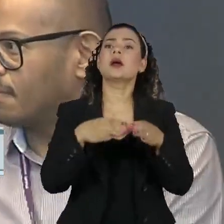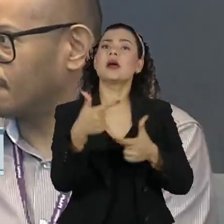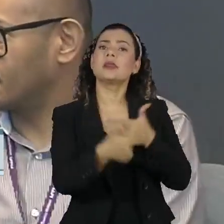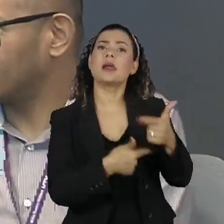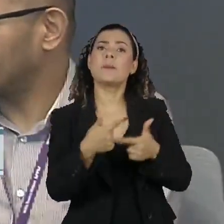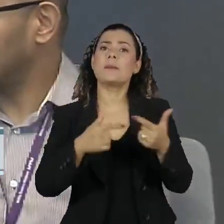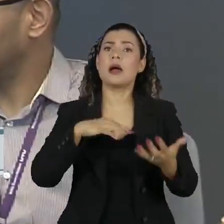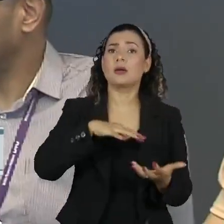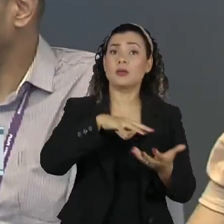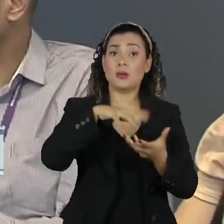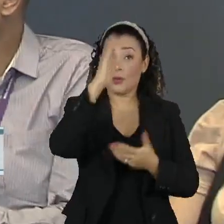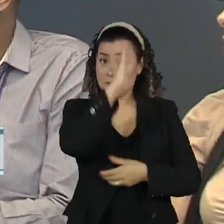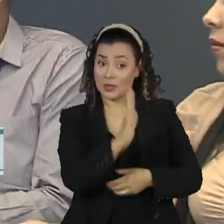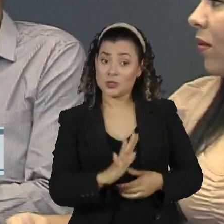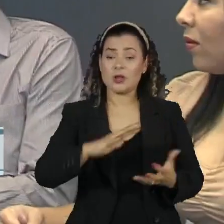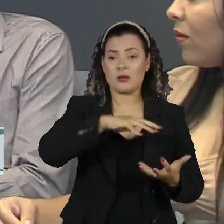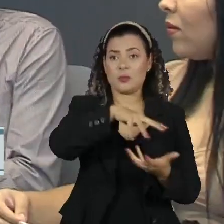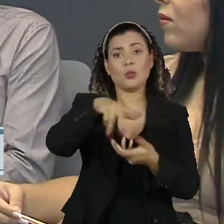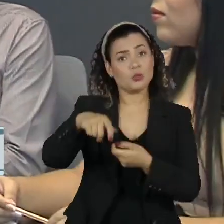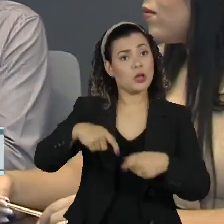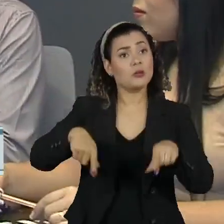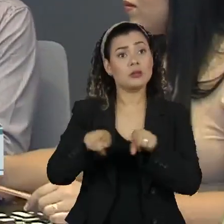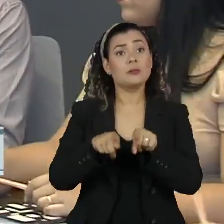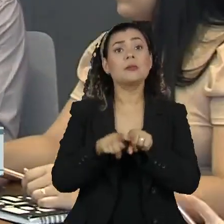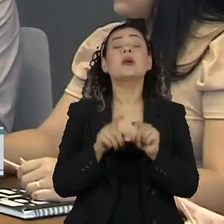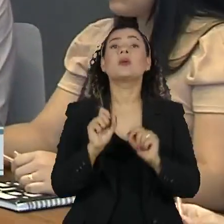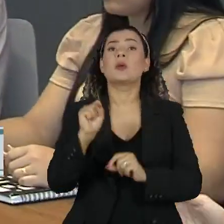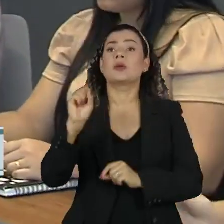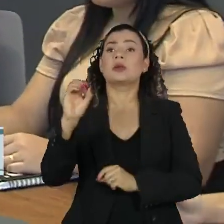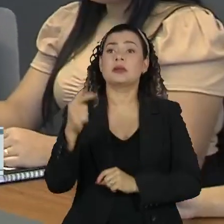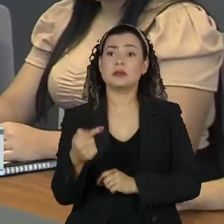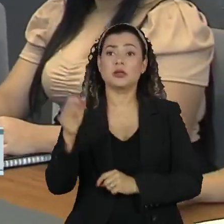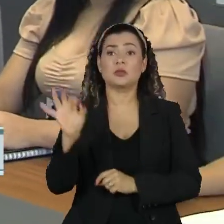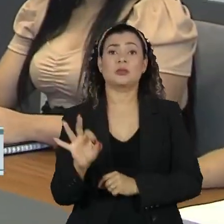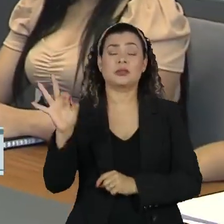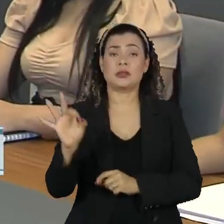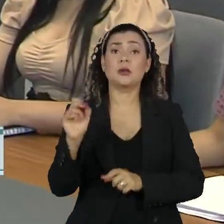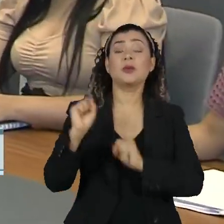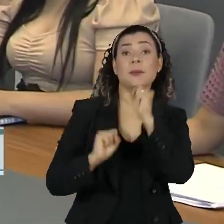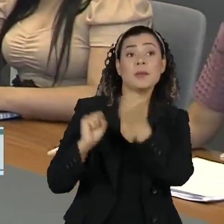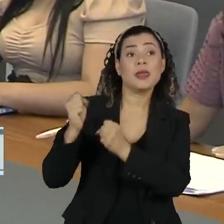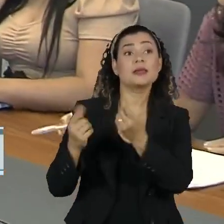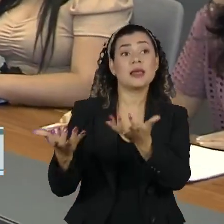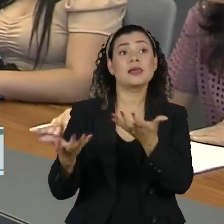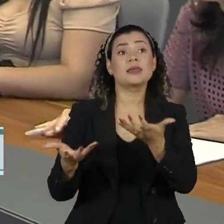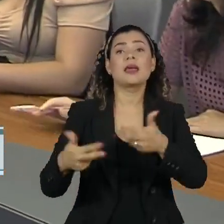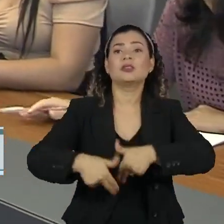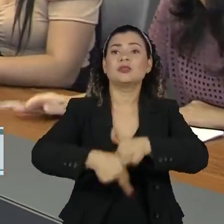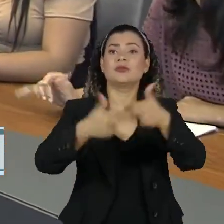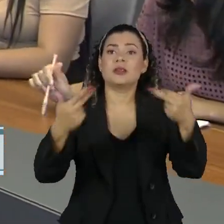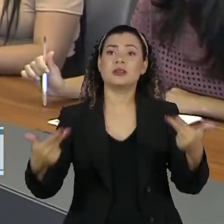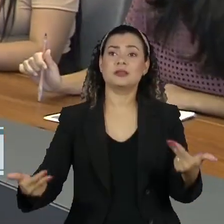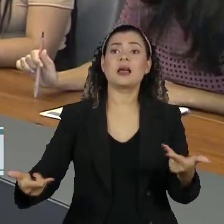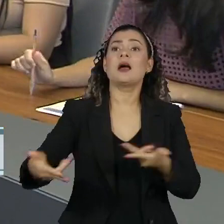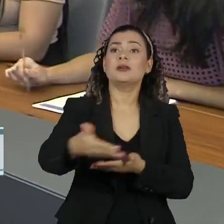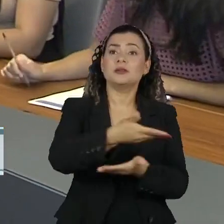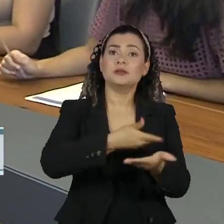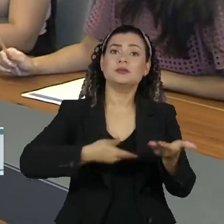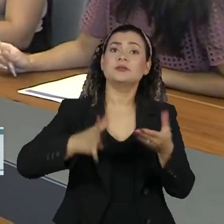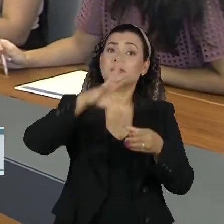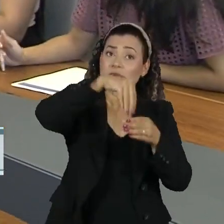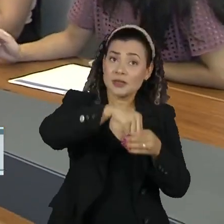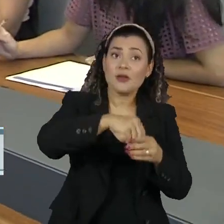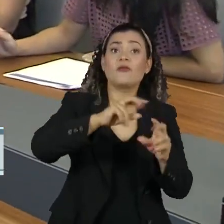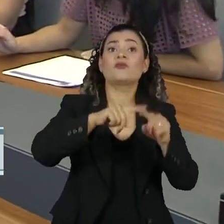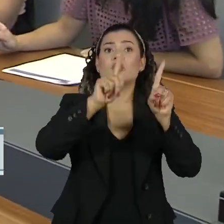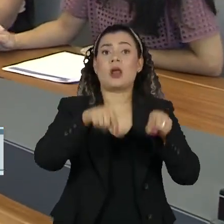Trabalho, 87% das empresas brasileiras pretendem aumentar a diversidade no seu quadro de funcionários. Mas